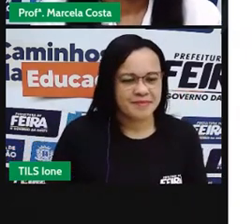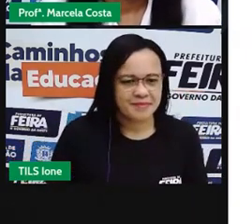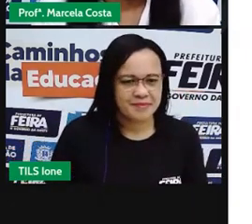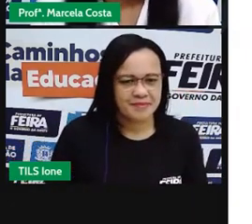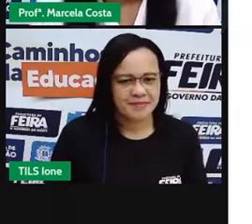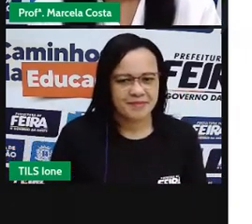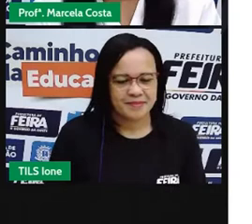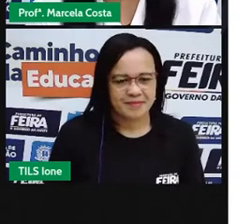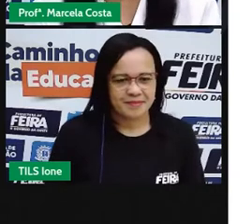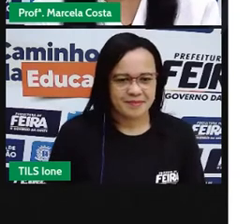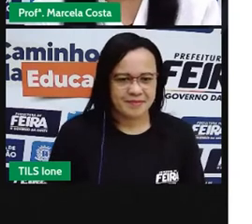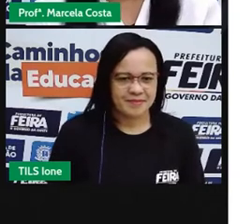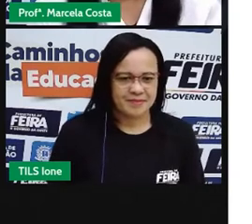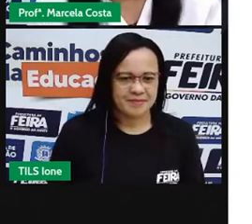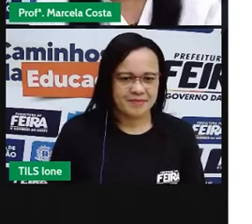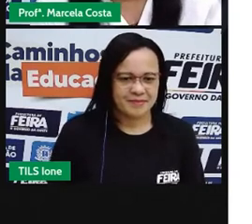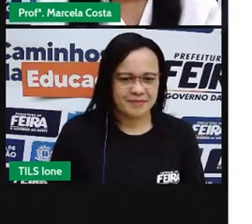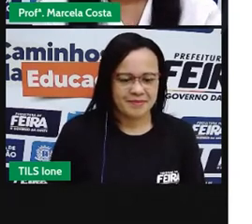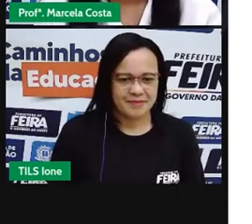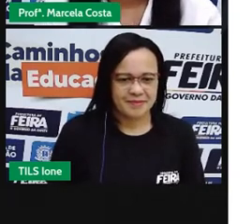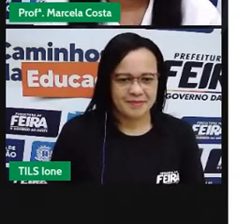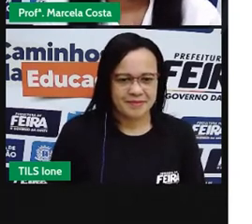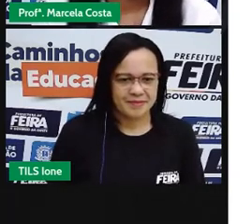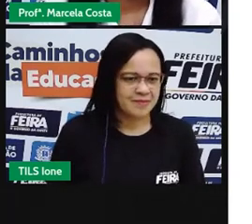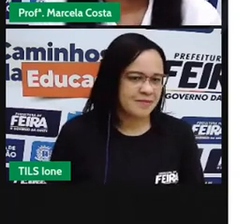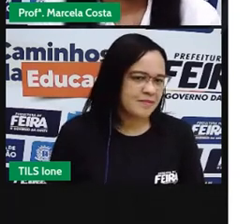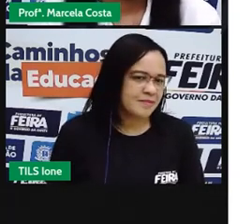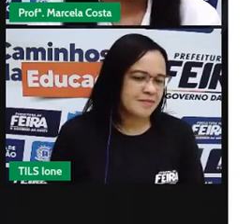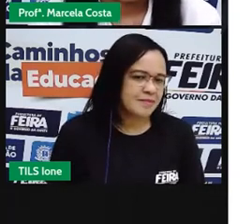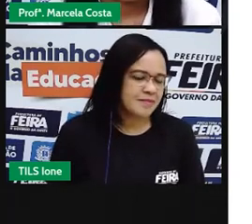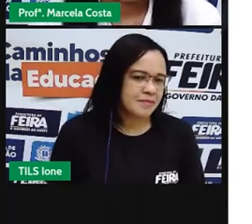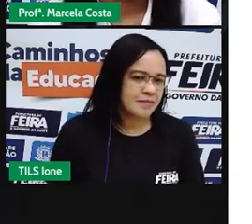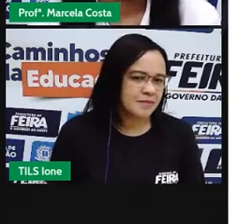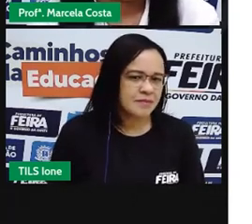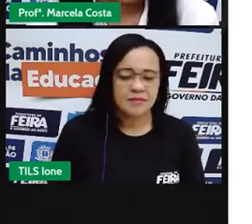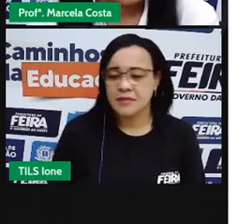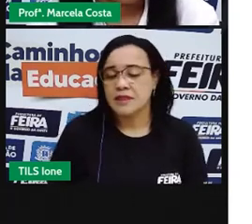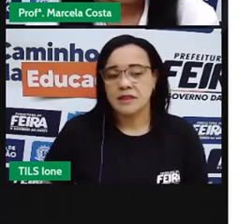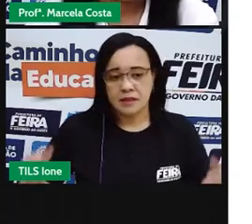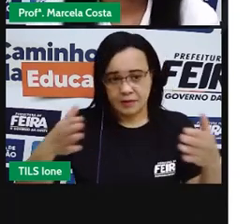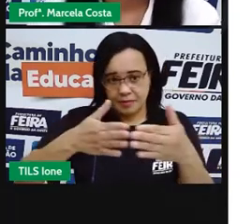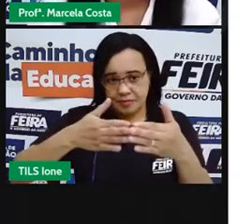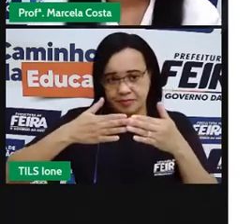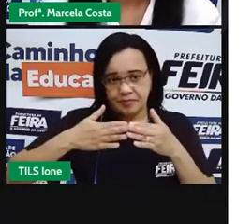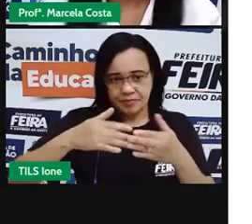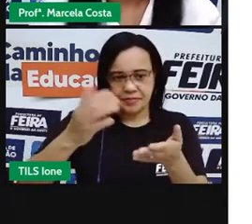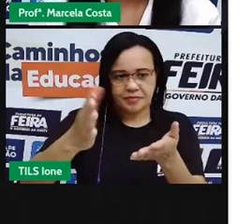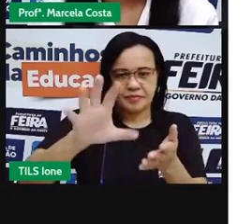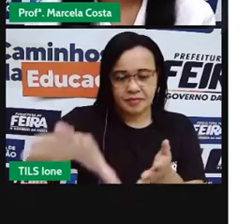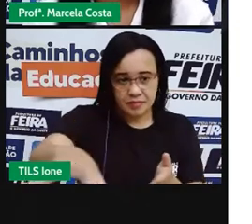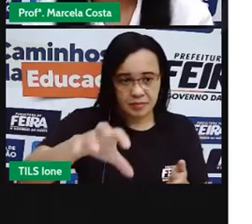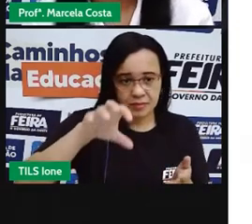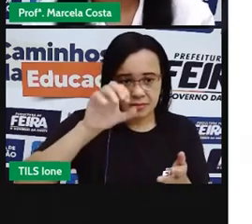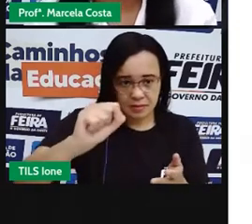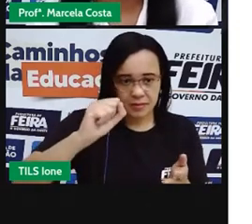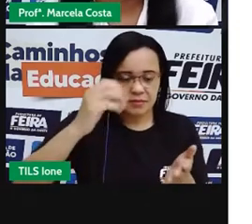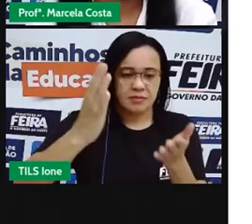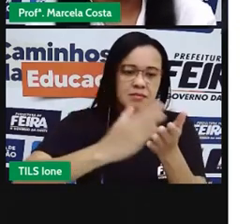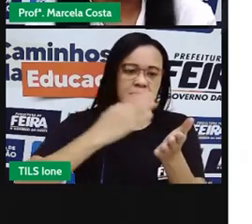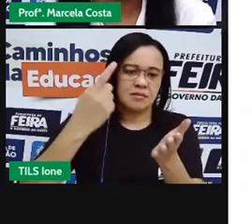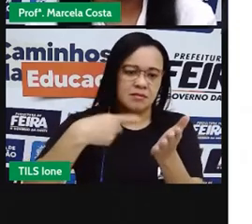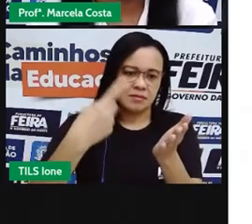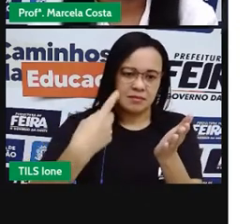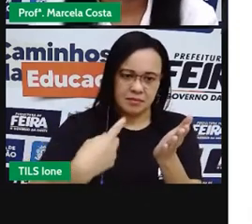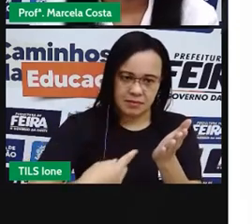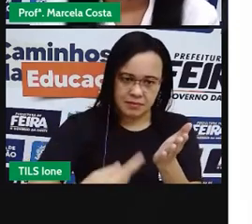Eu vou pedir, quem sabe? Para que vocês peguem aí o caderno e vão escrevendo. Aí no caderno, essas